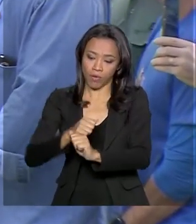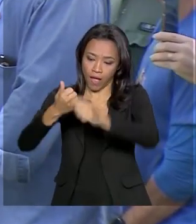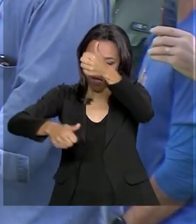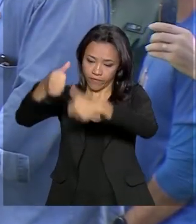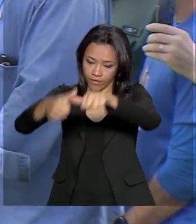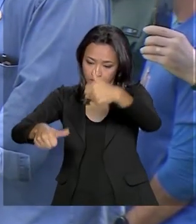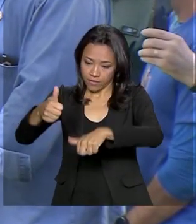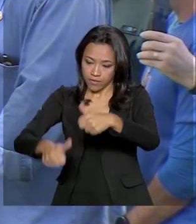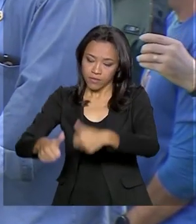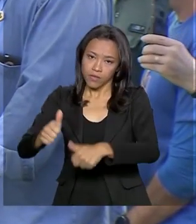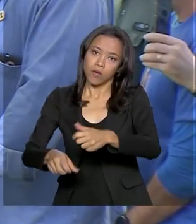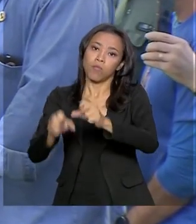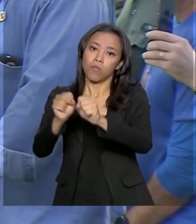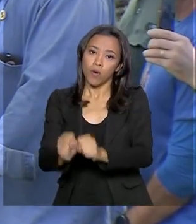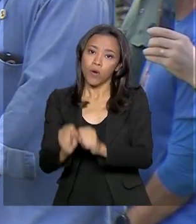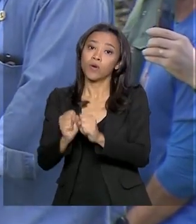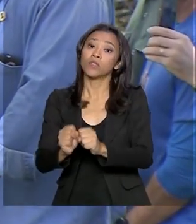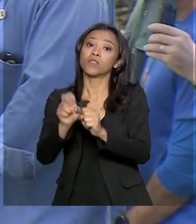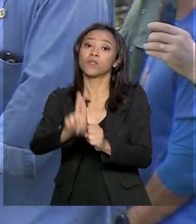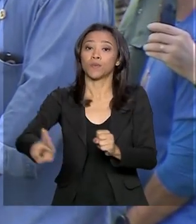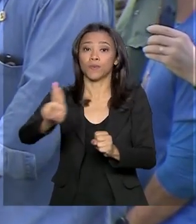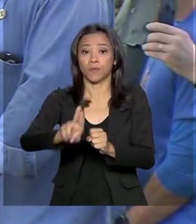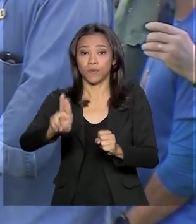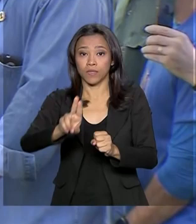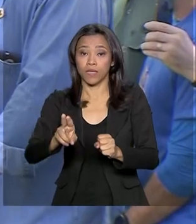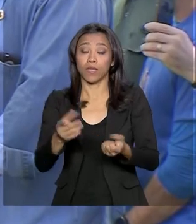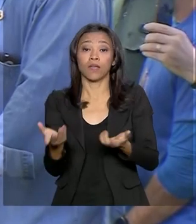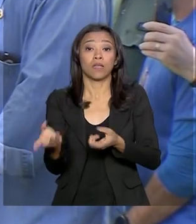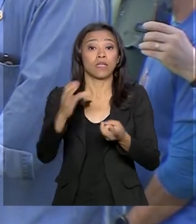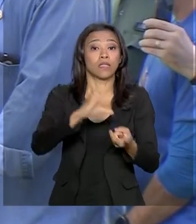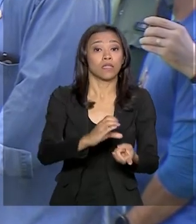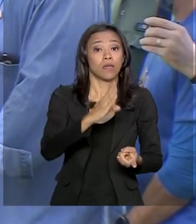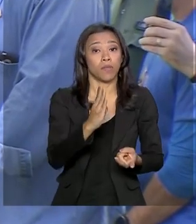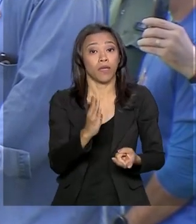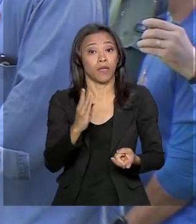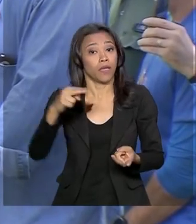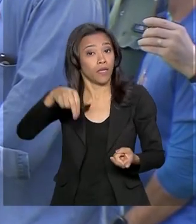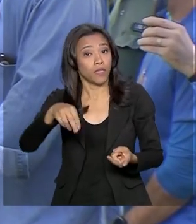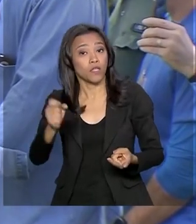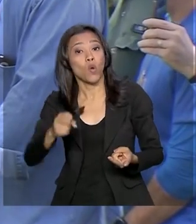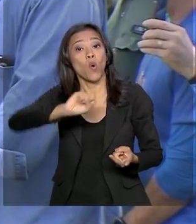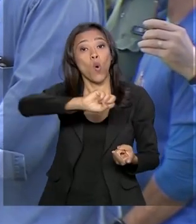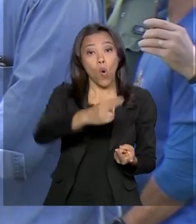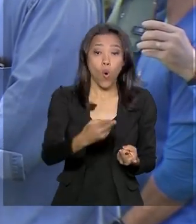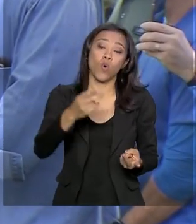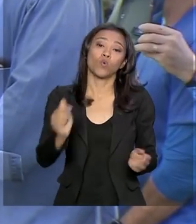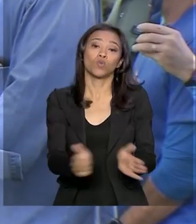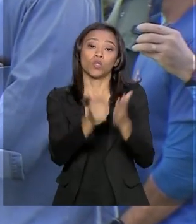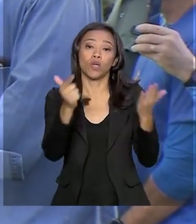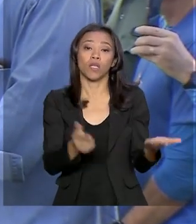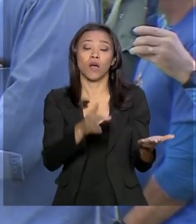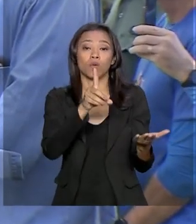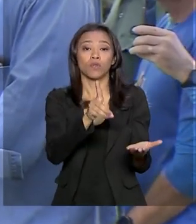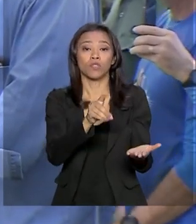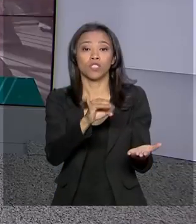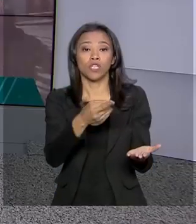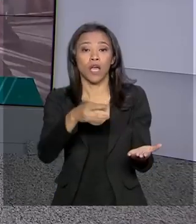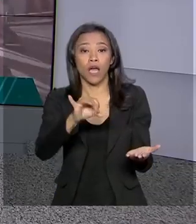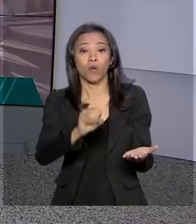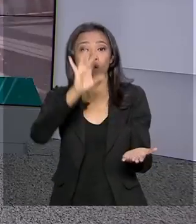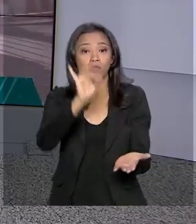site oficial deles, na CVM ou no Diário Oficial da União, a custo zero.